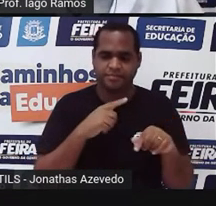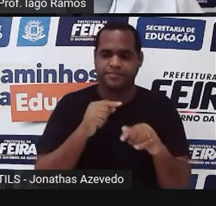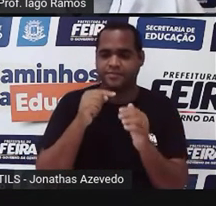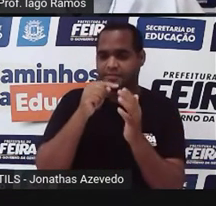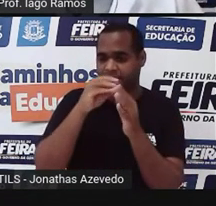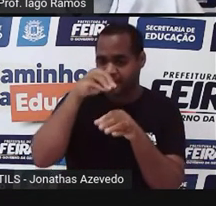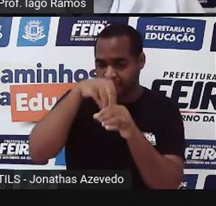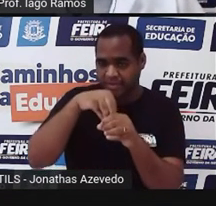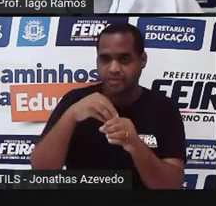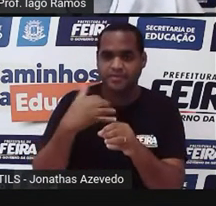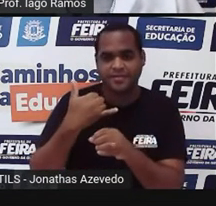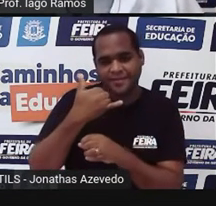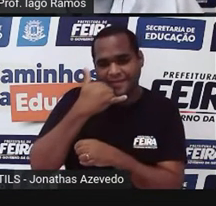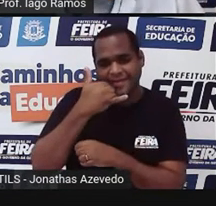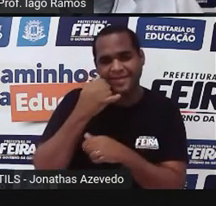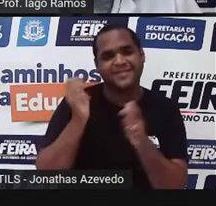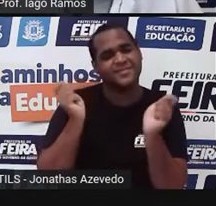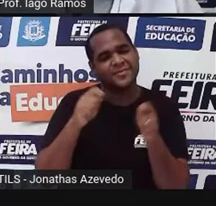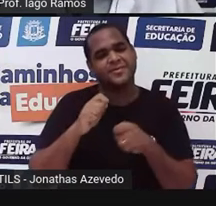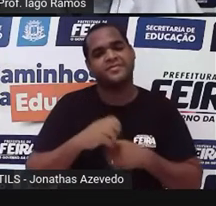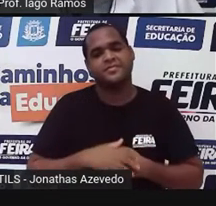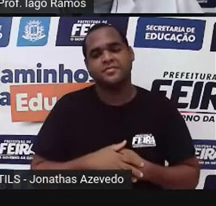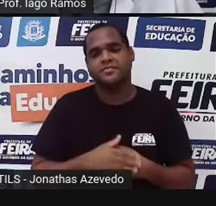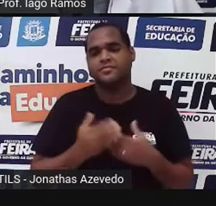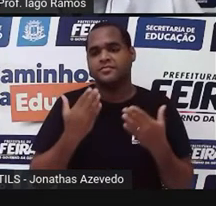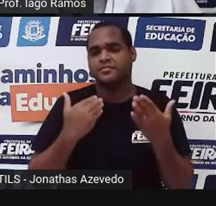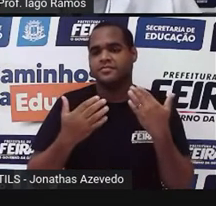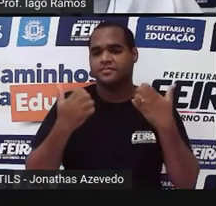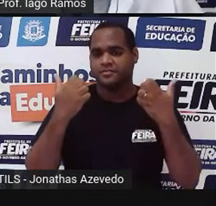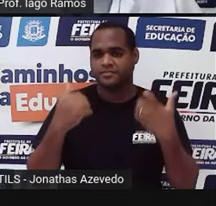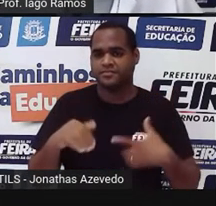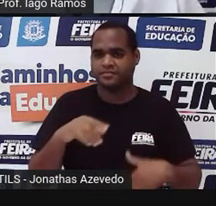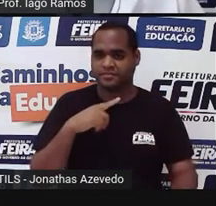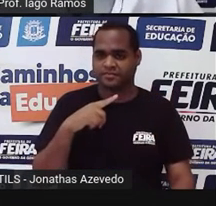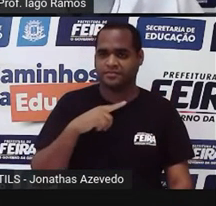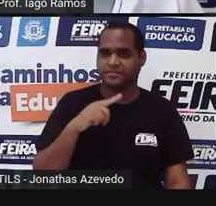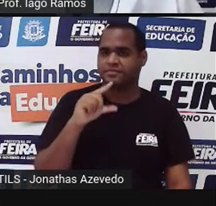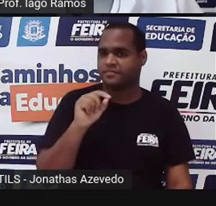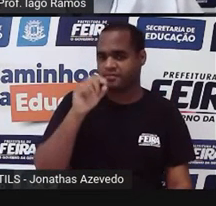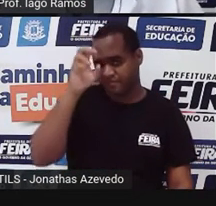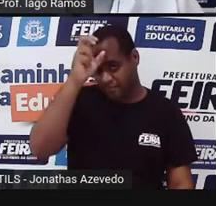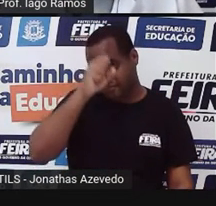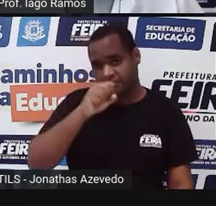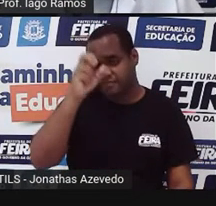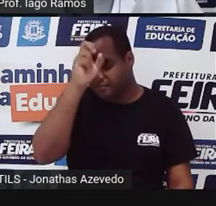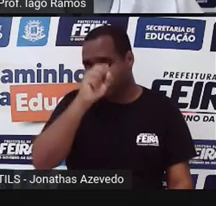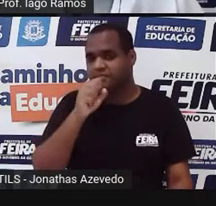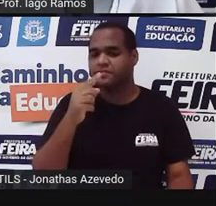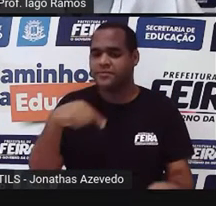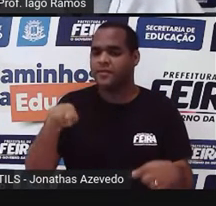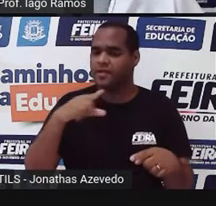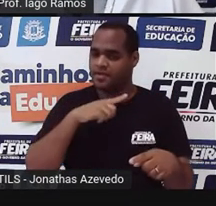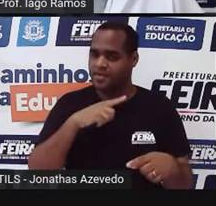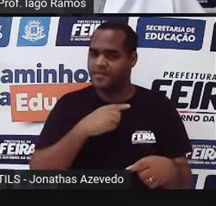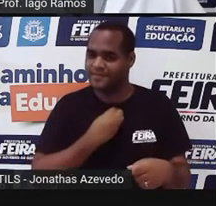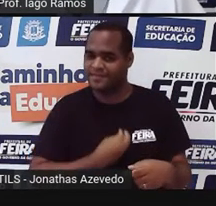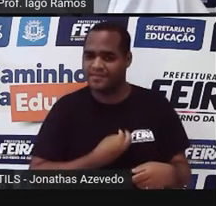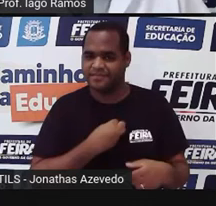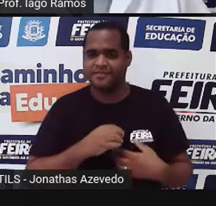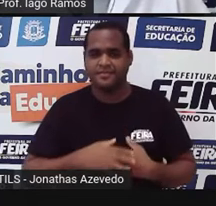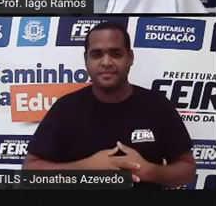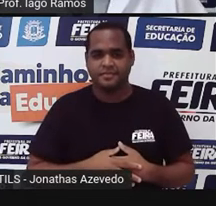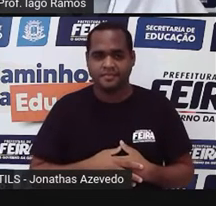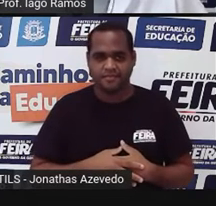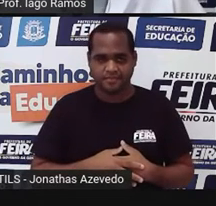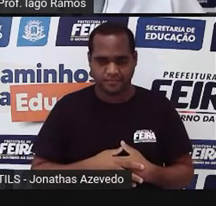celular mesmo, ok? Então, vamos lá, vamos junto, vamos aprender, porque é para isso que a gente está aqui. Olha só o que